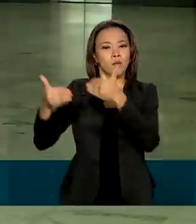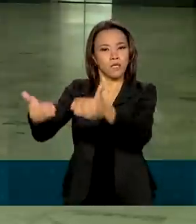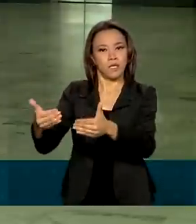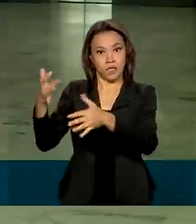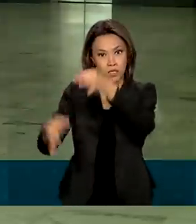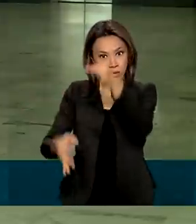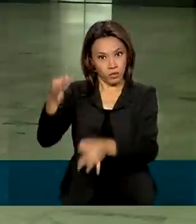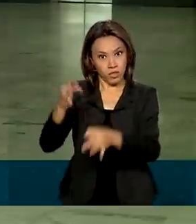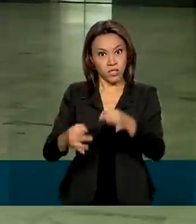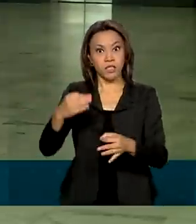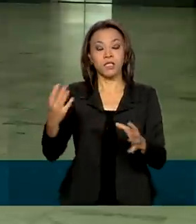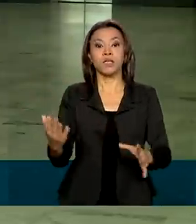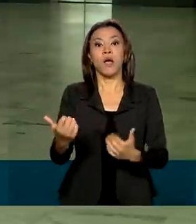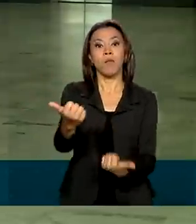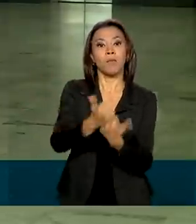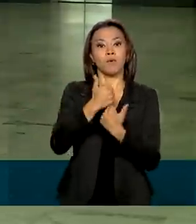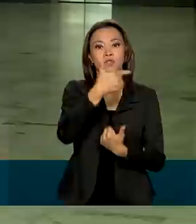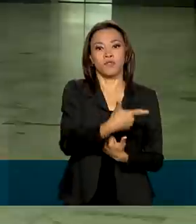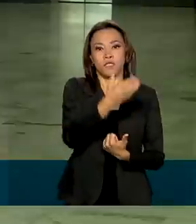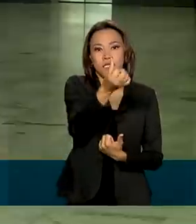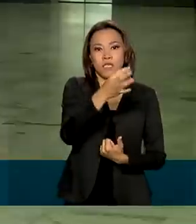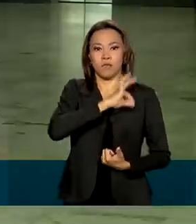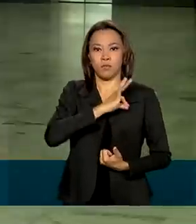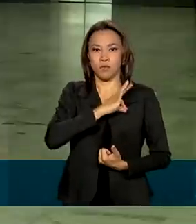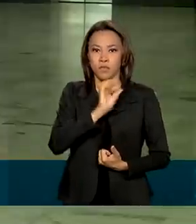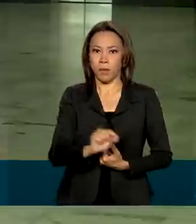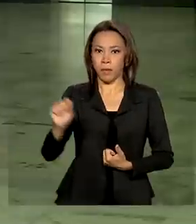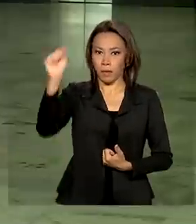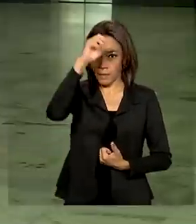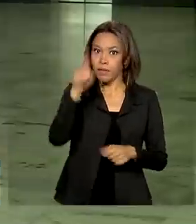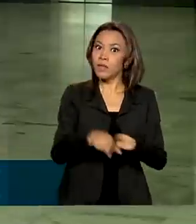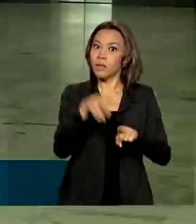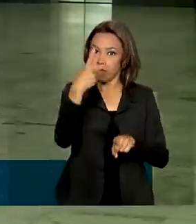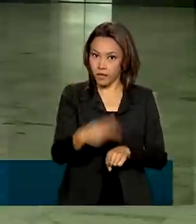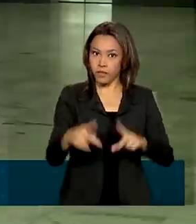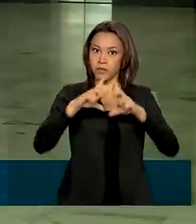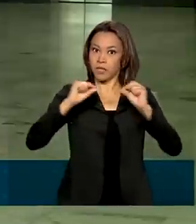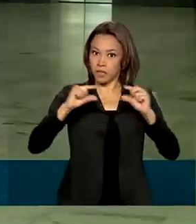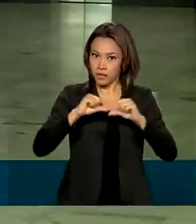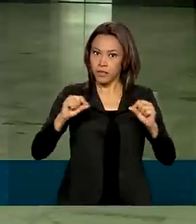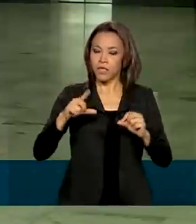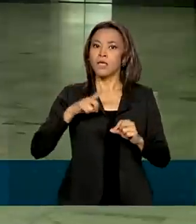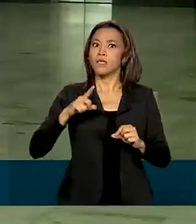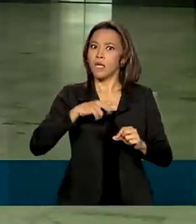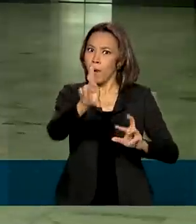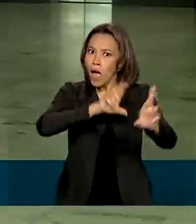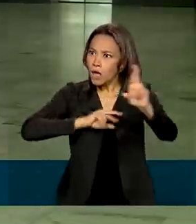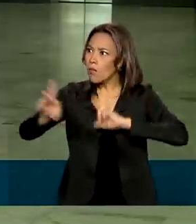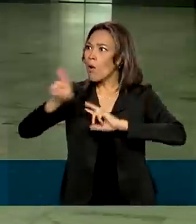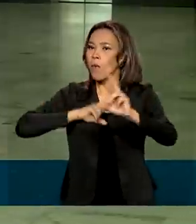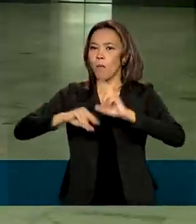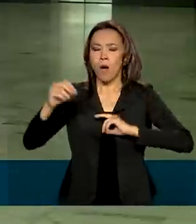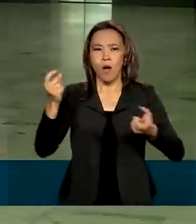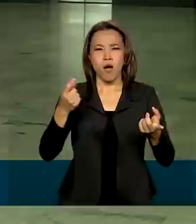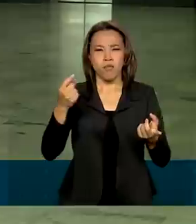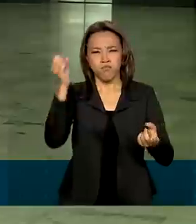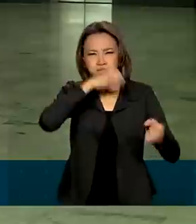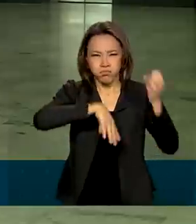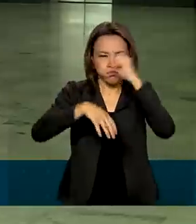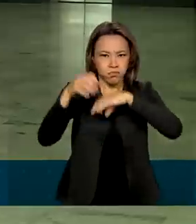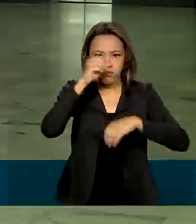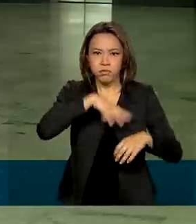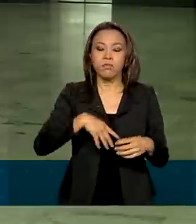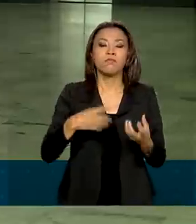as polícias civis dos 26 estados e do Distrito Federal. E é uma resposta ao aumento do número de denúncias de abusos contra os